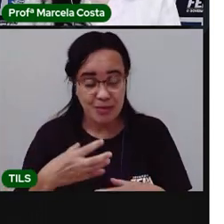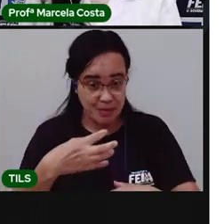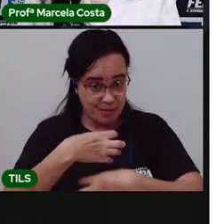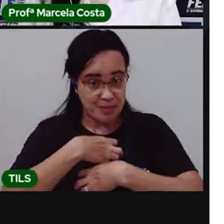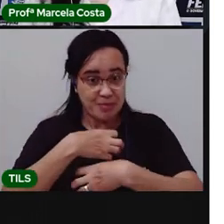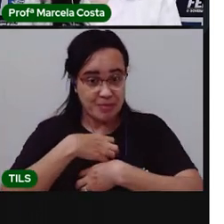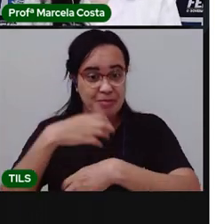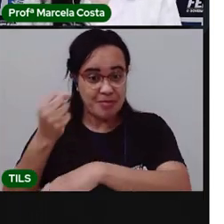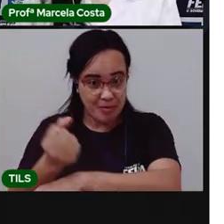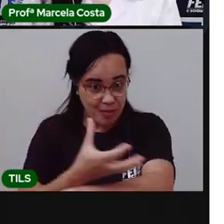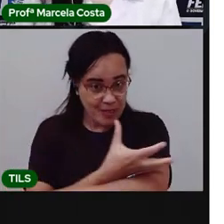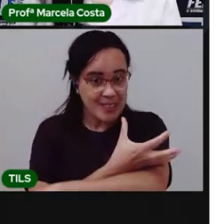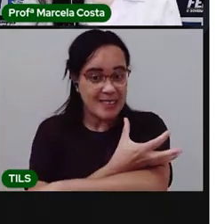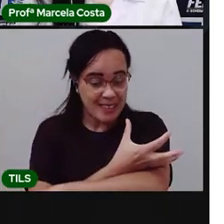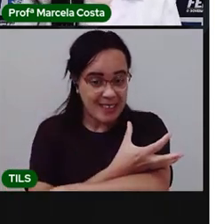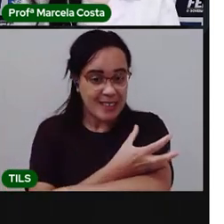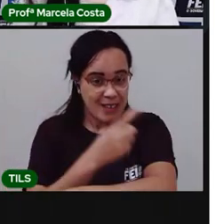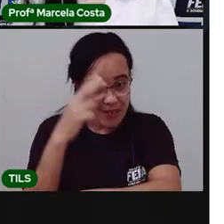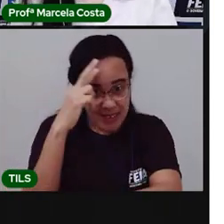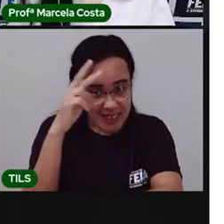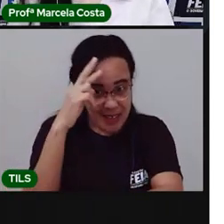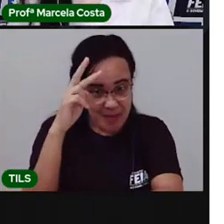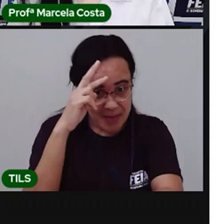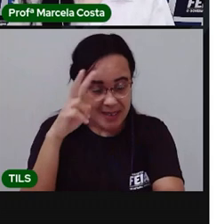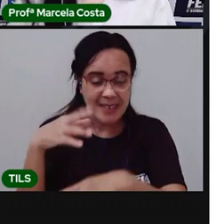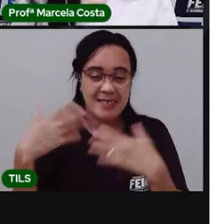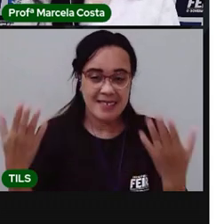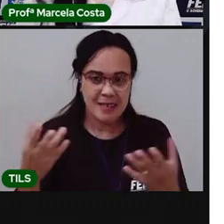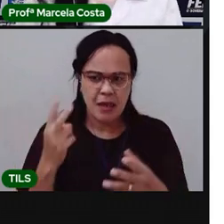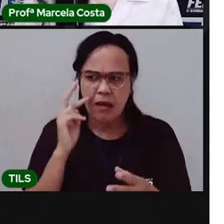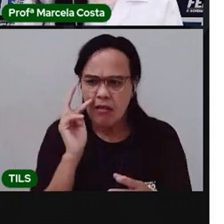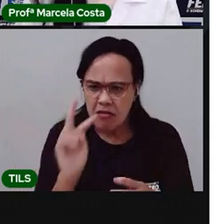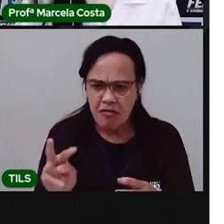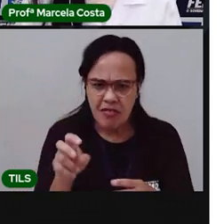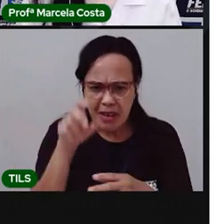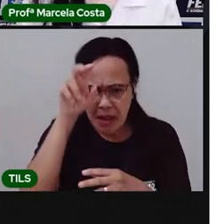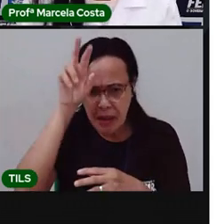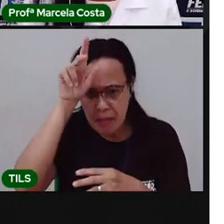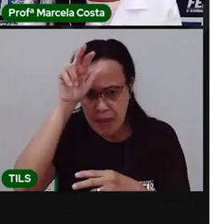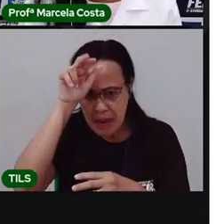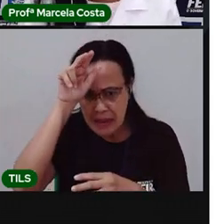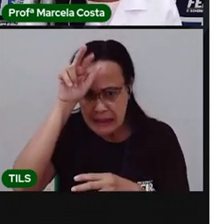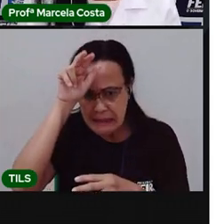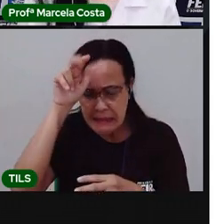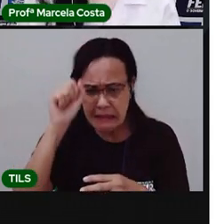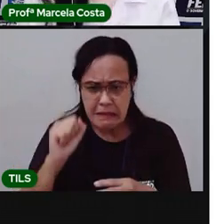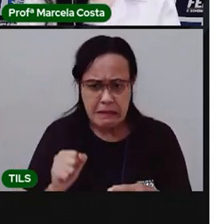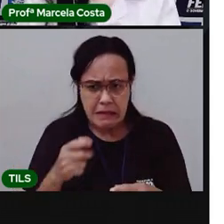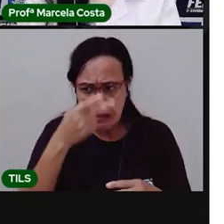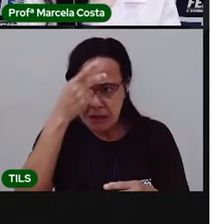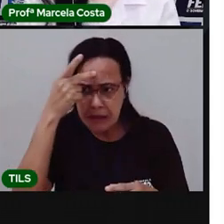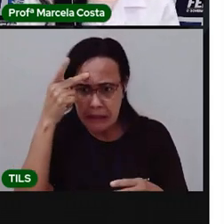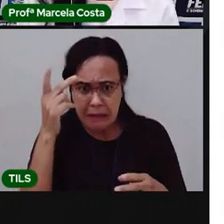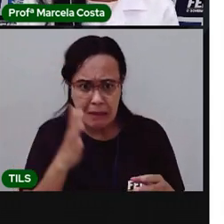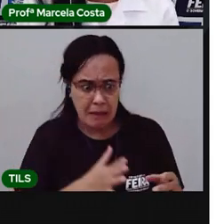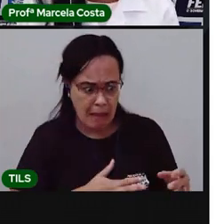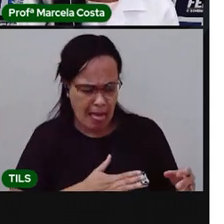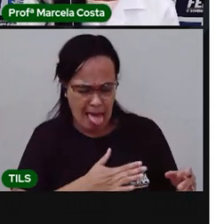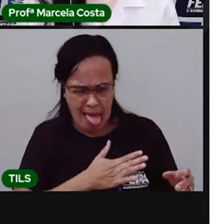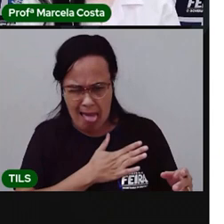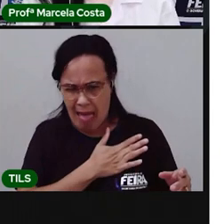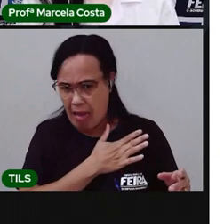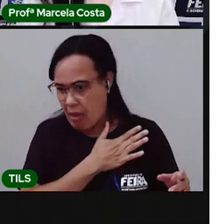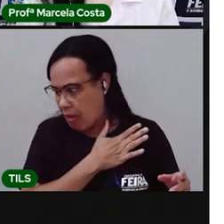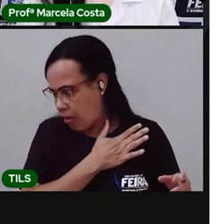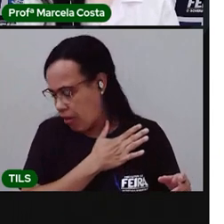sentindo? Então, ao ver uma barata, né, tem pessoas que sentem nojo e fazem essa expressão